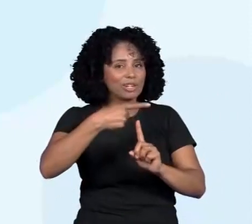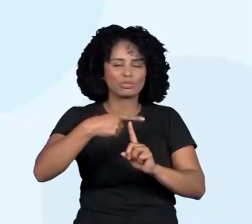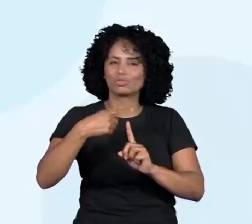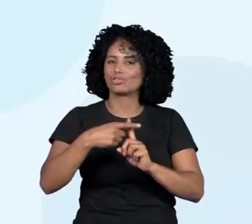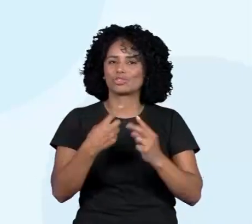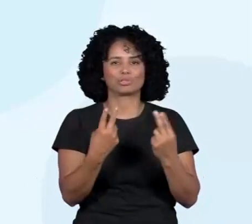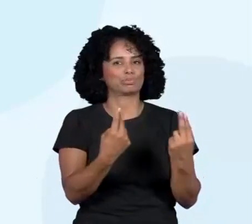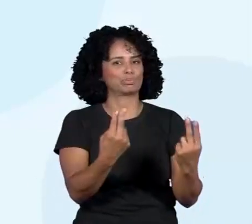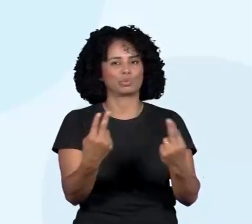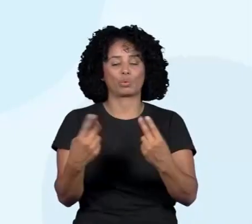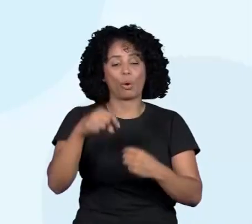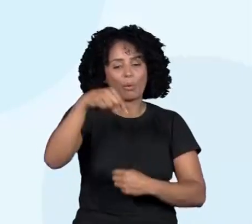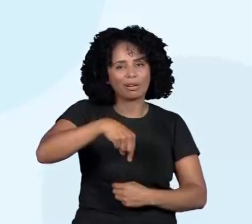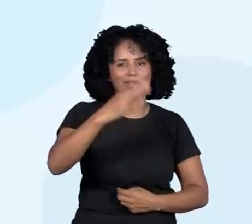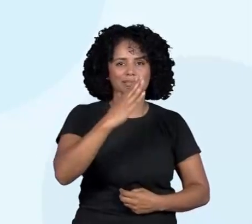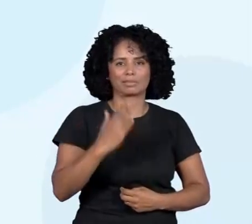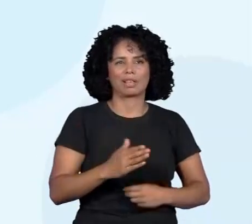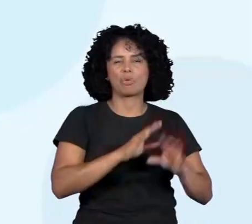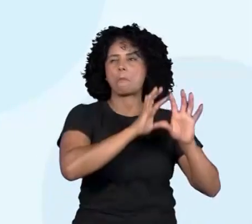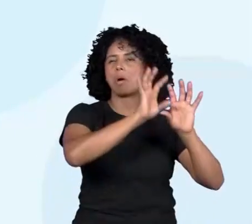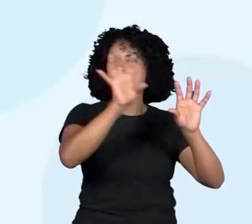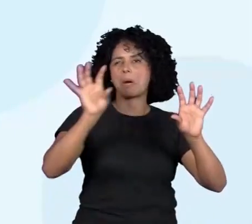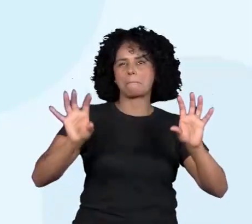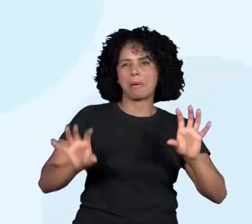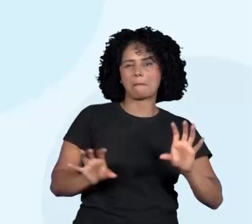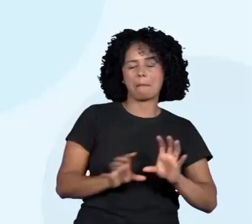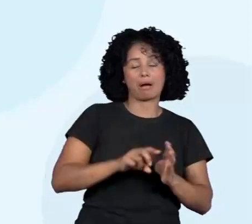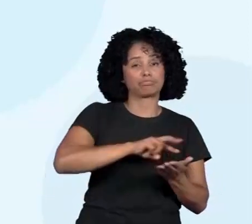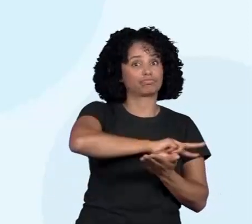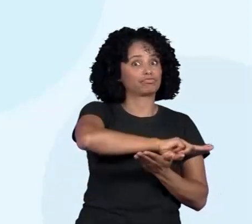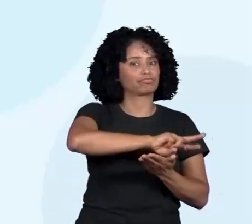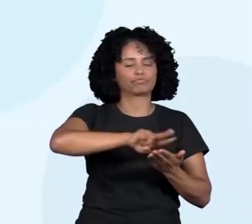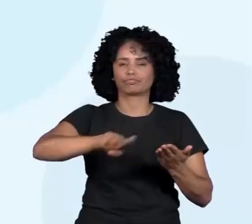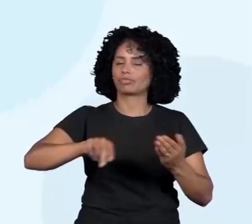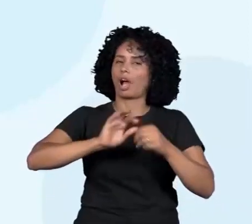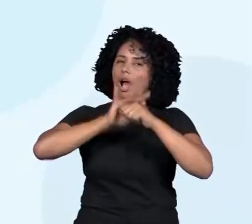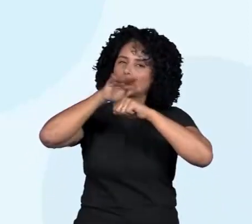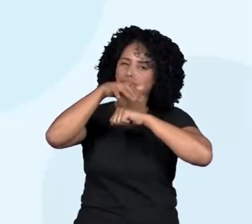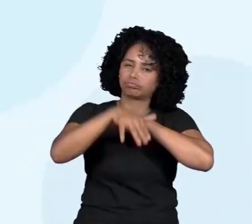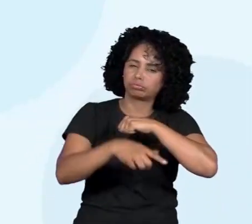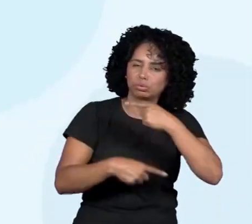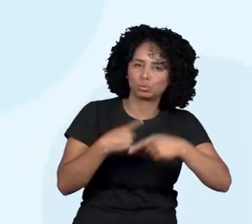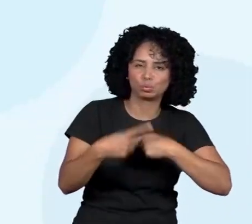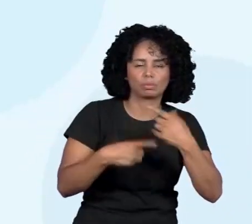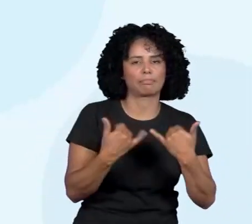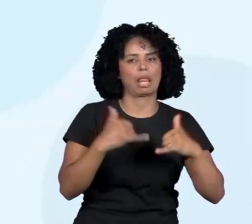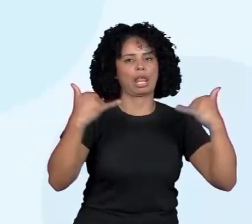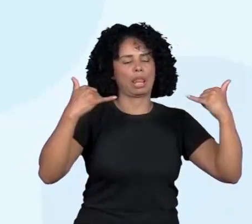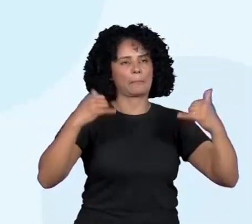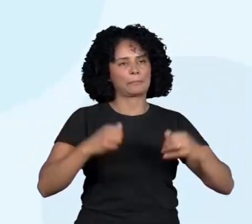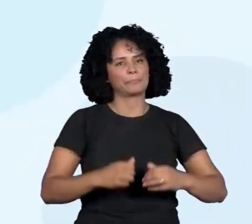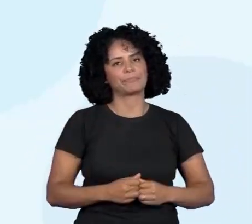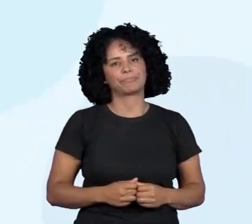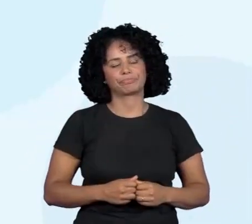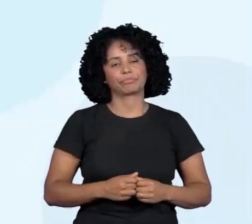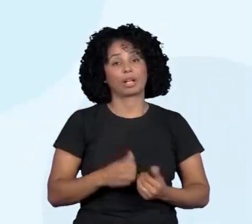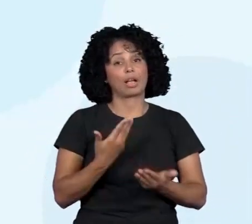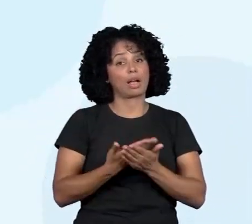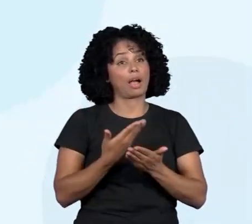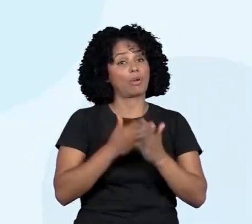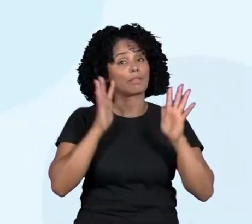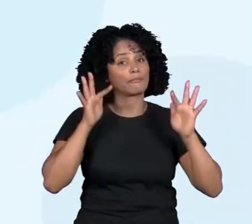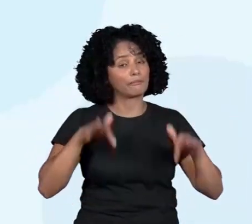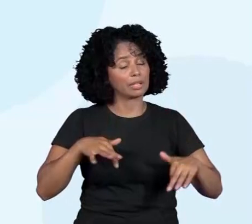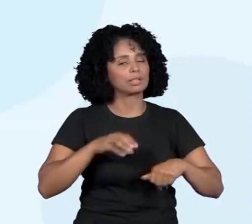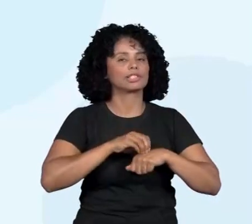espalhadas pelo Brasil. Muitas usinas, hein, pessoal? Então, a aula está chegando ao fim, eu vou deixar aqui uma sugestão de atividade